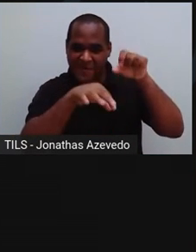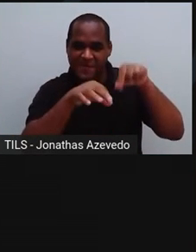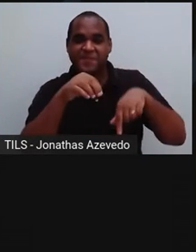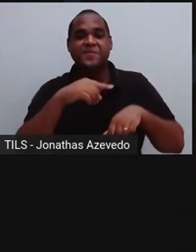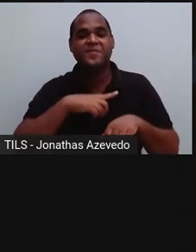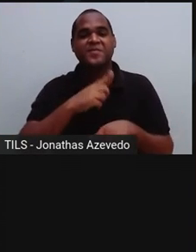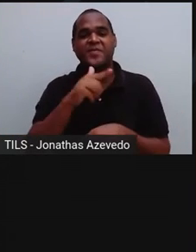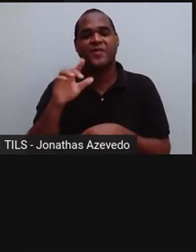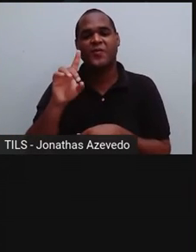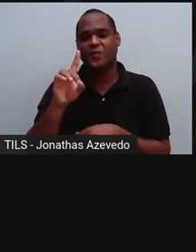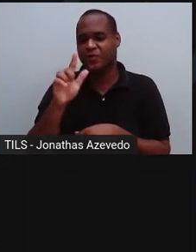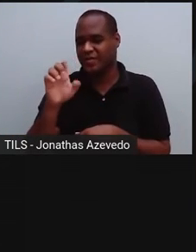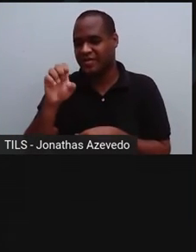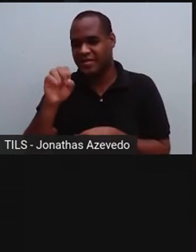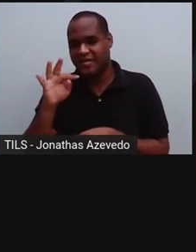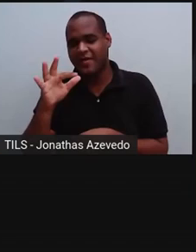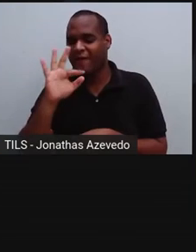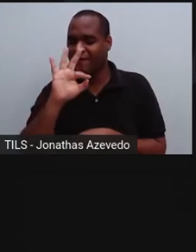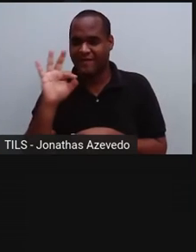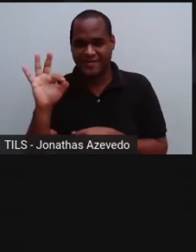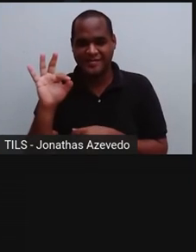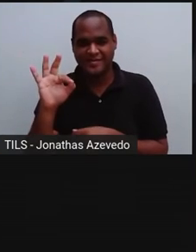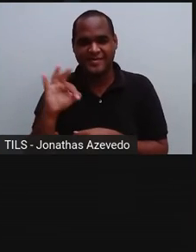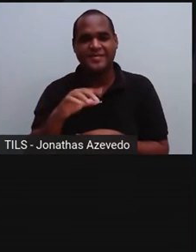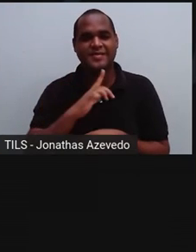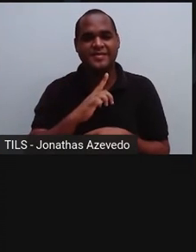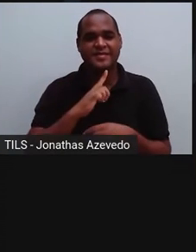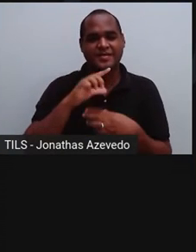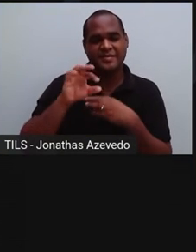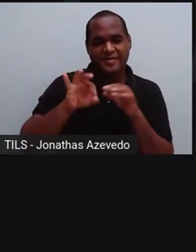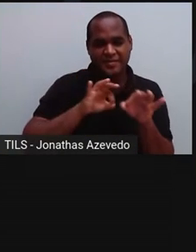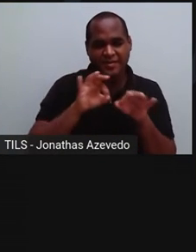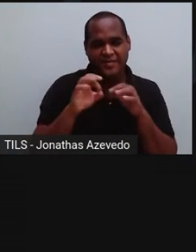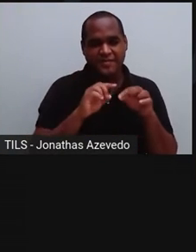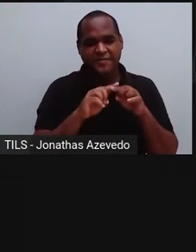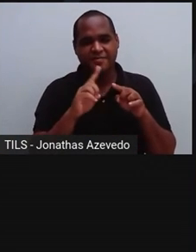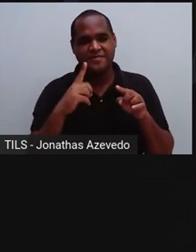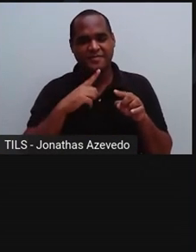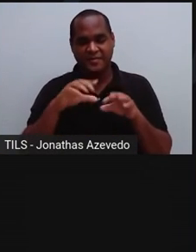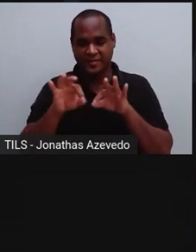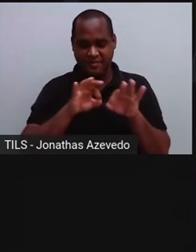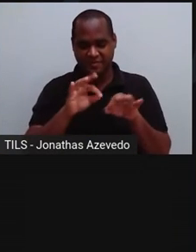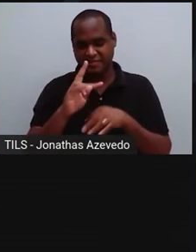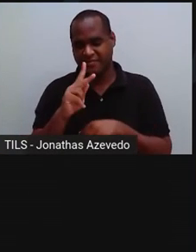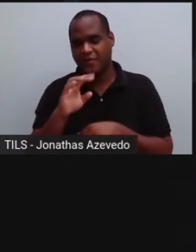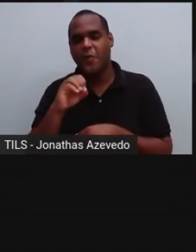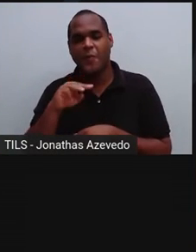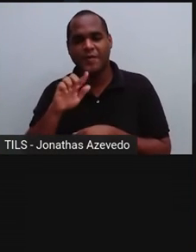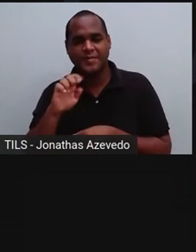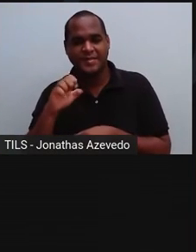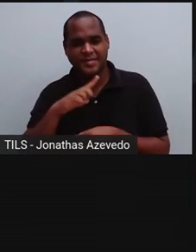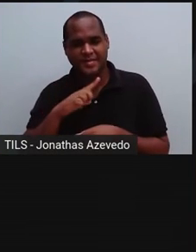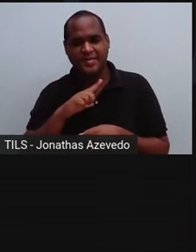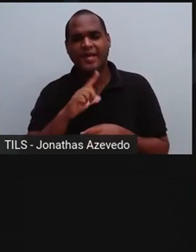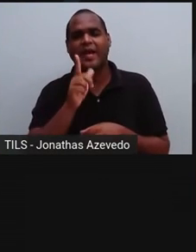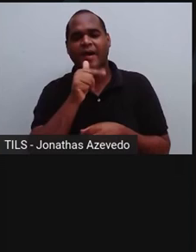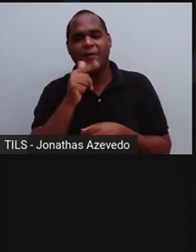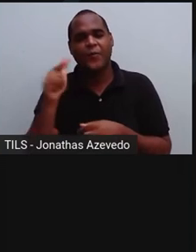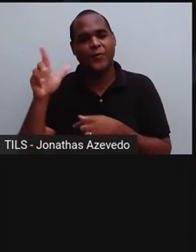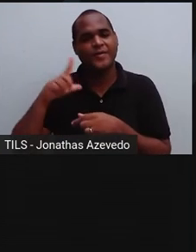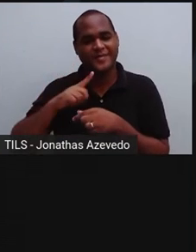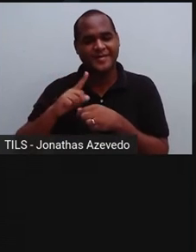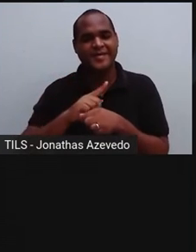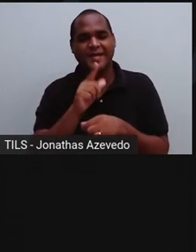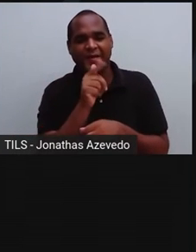destilação fracionada, separamos a mistura homogênea, que apresenta um líquido dissolvido em outro líquido, como por